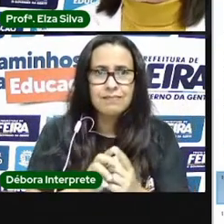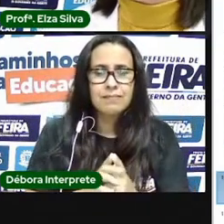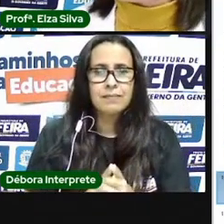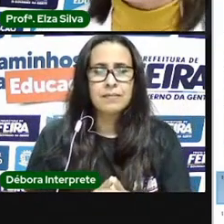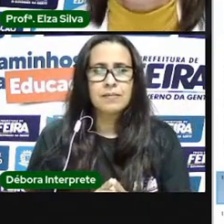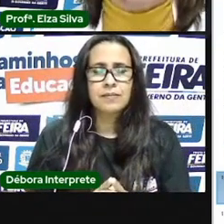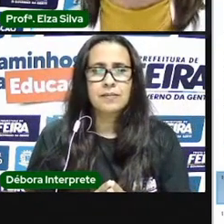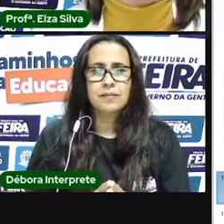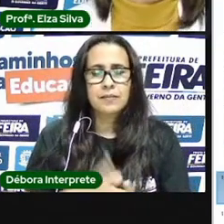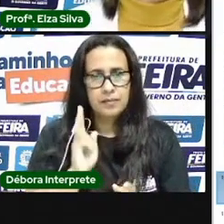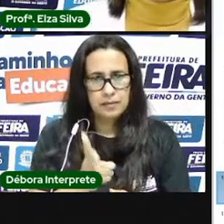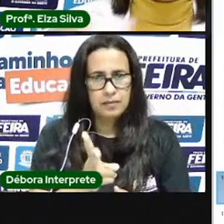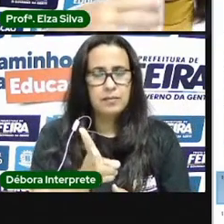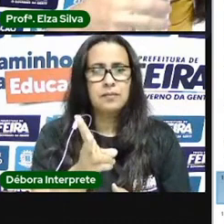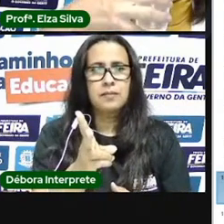Seguindo adiante,